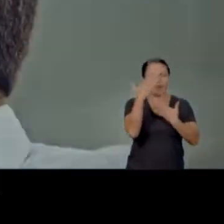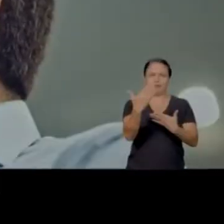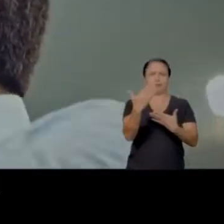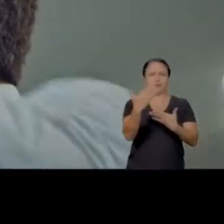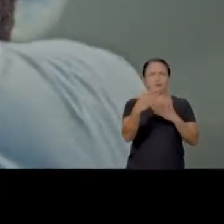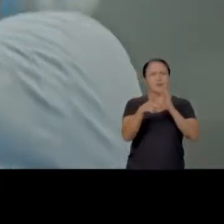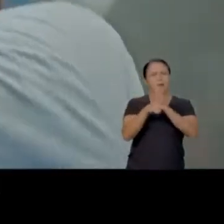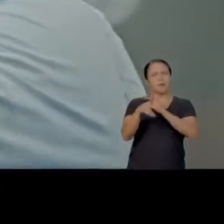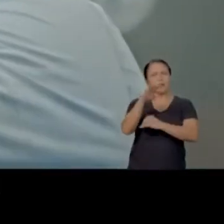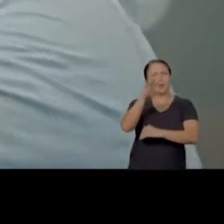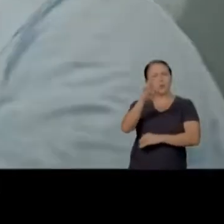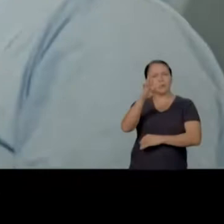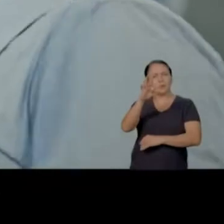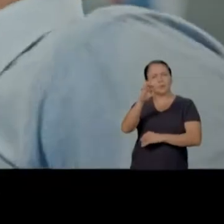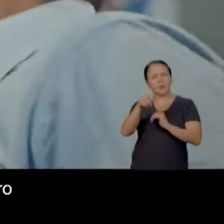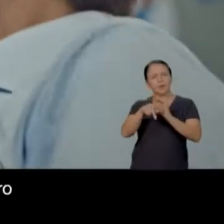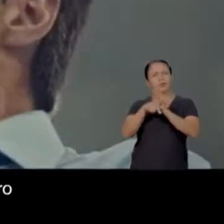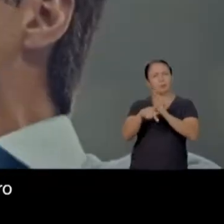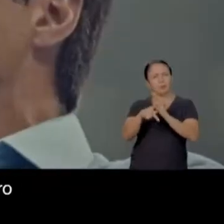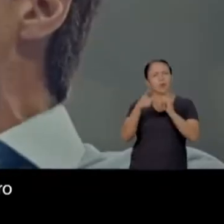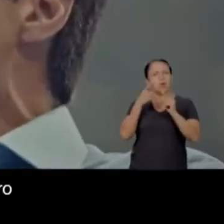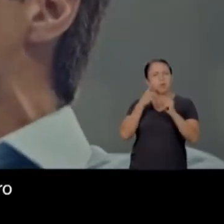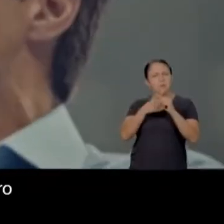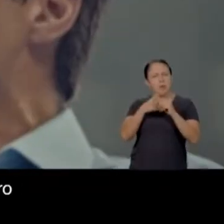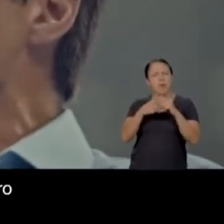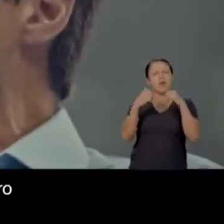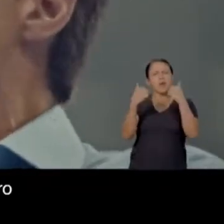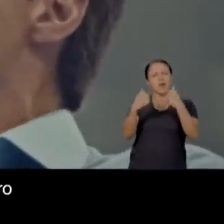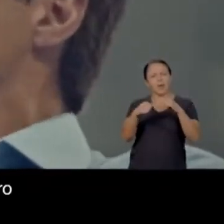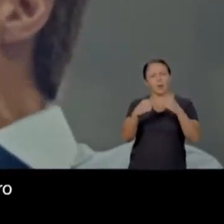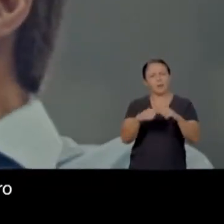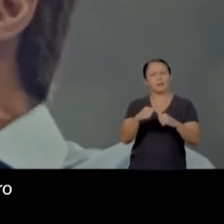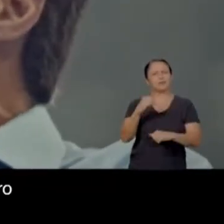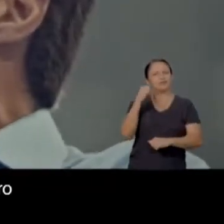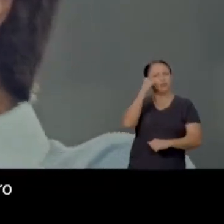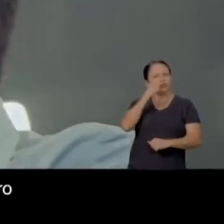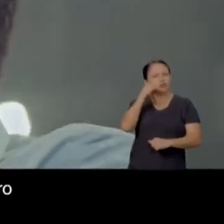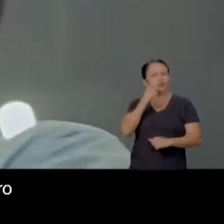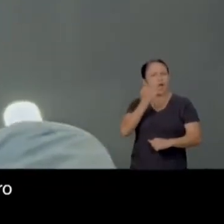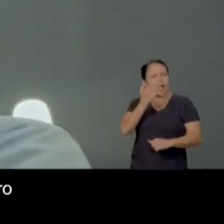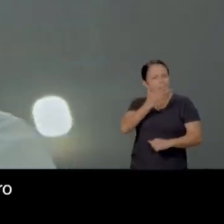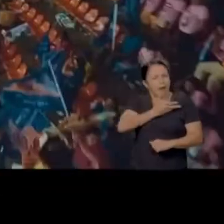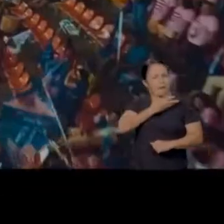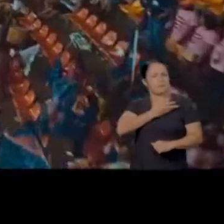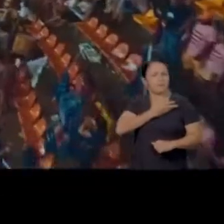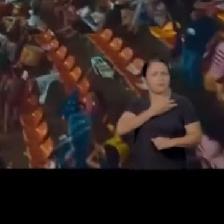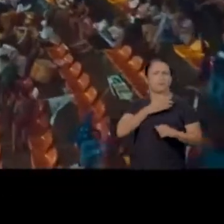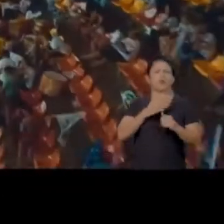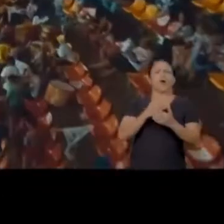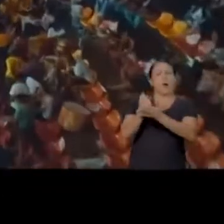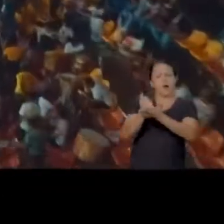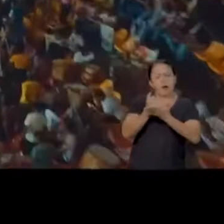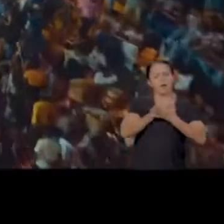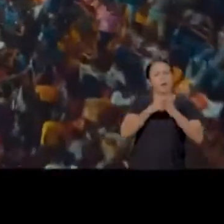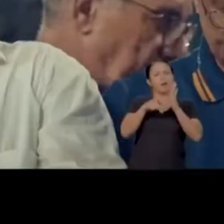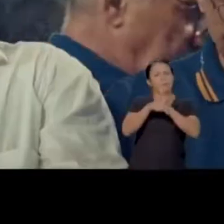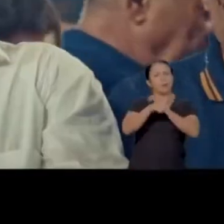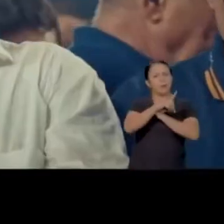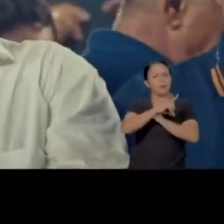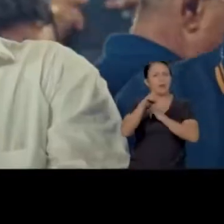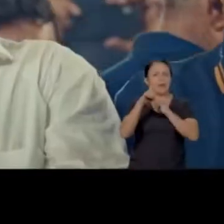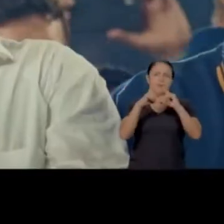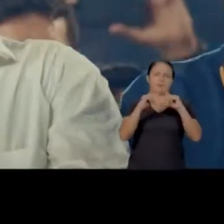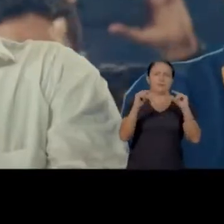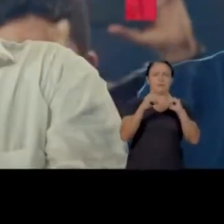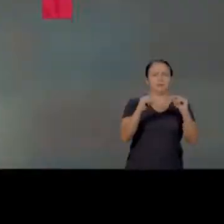o Beto Faro, porque eu preciso de senador parceiro para nos ajudar lá